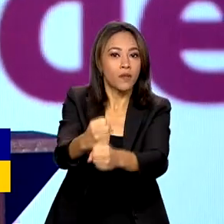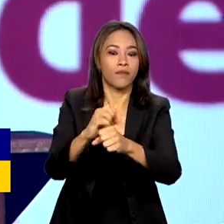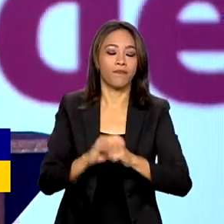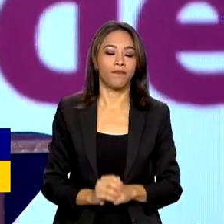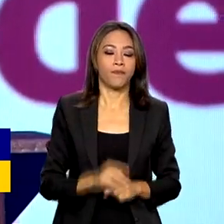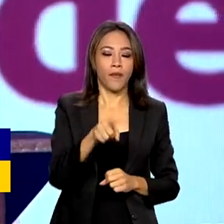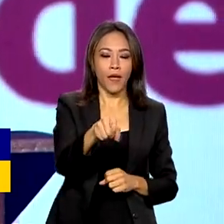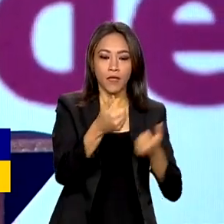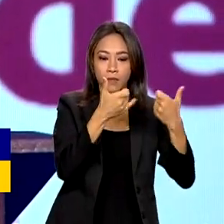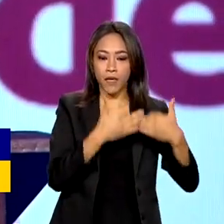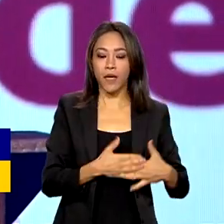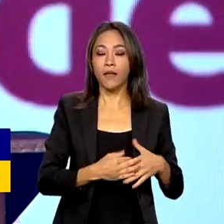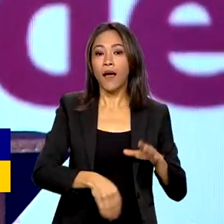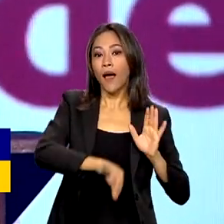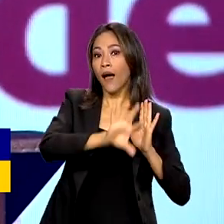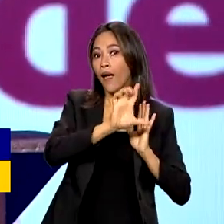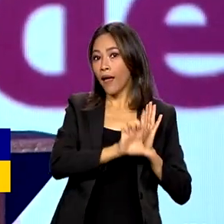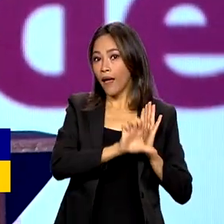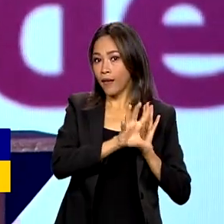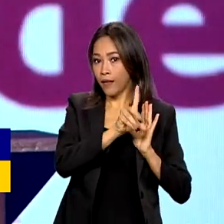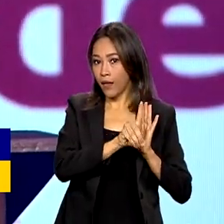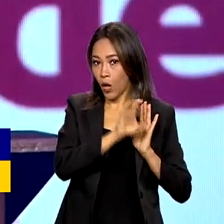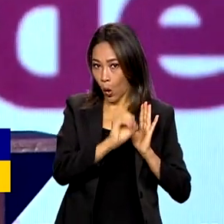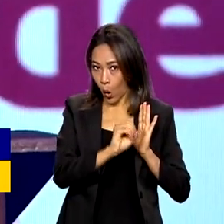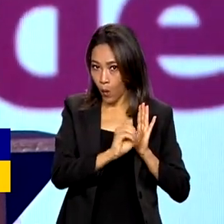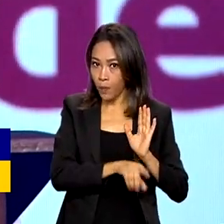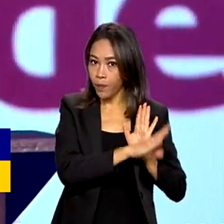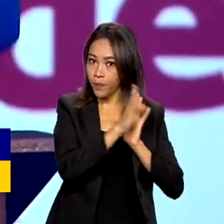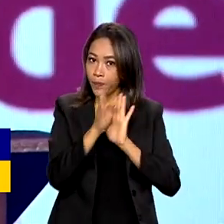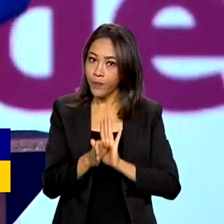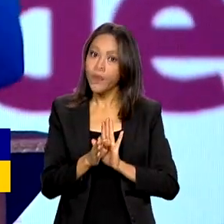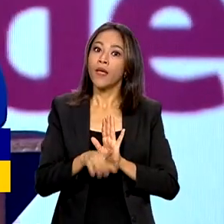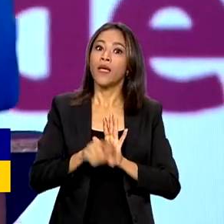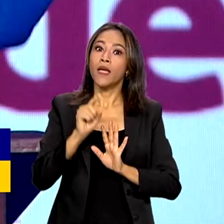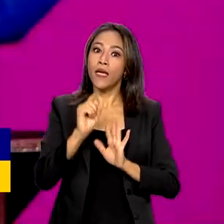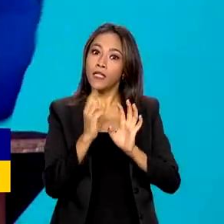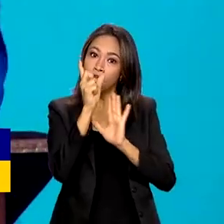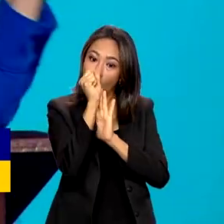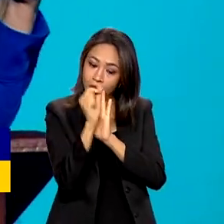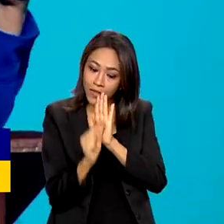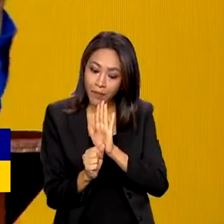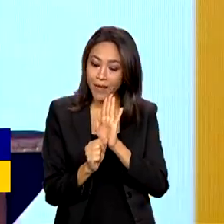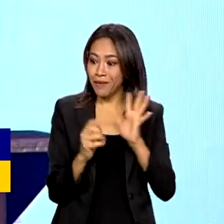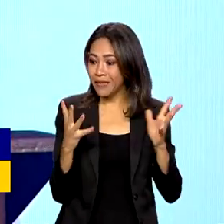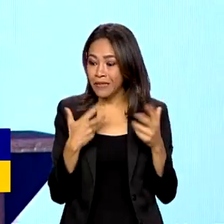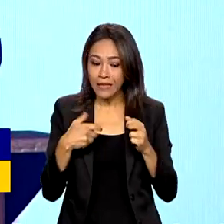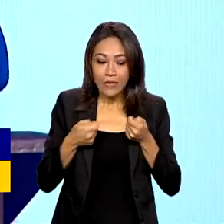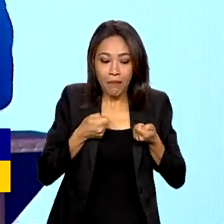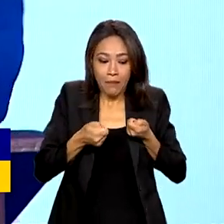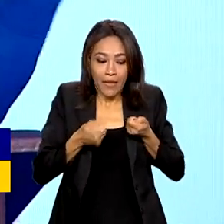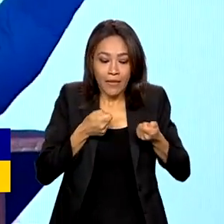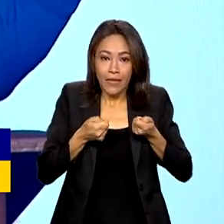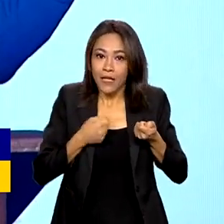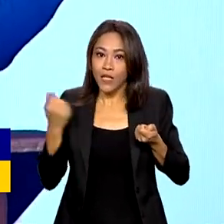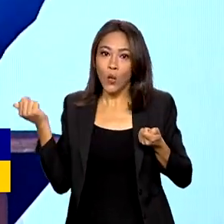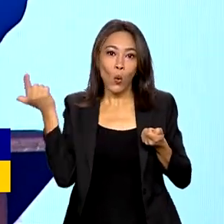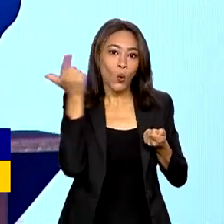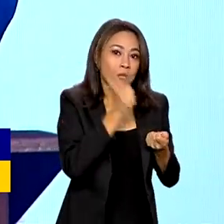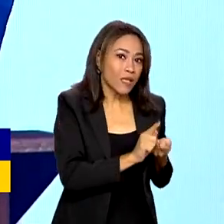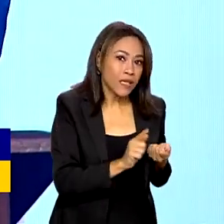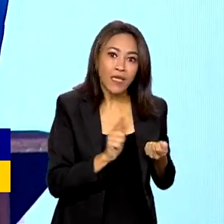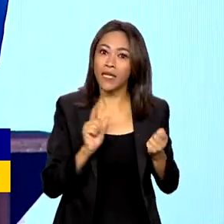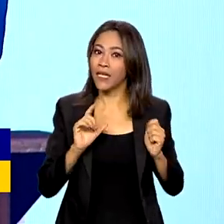LDO e o nosso orçamento brasileiro, esse cobertor tão curto que não dá conta de atender todo mundo, esse cobertor vai